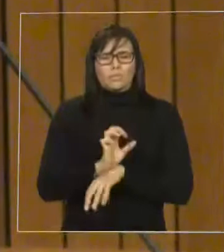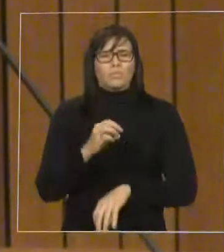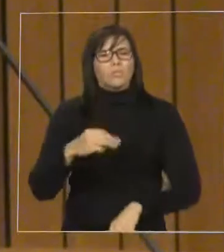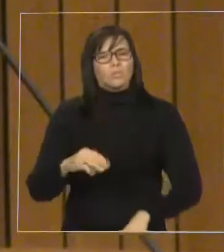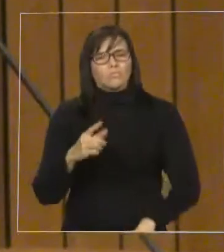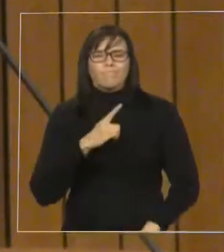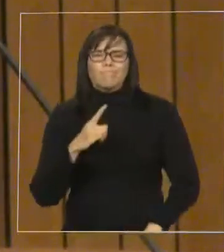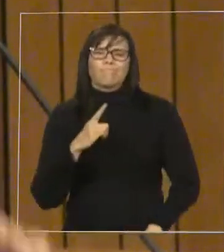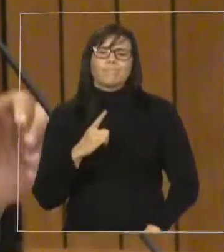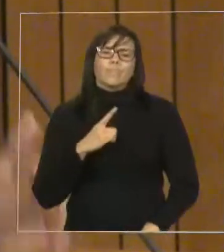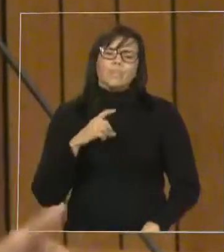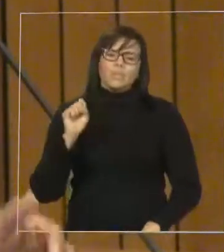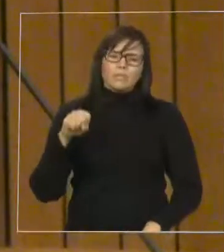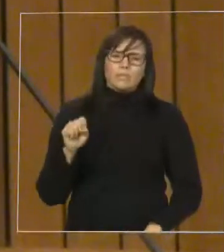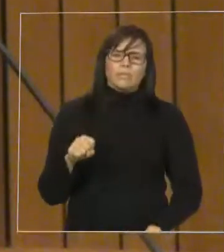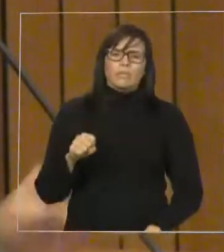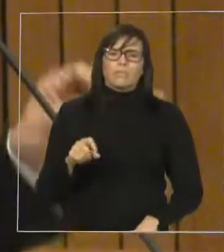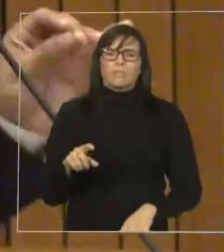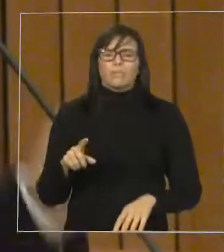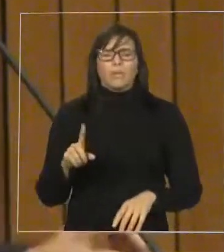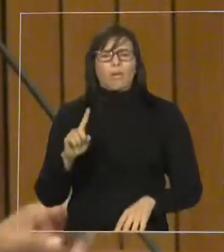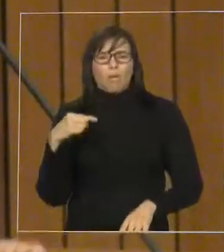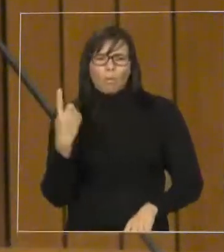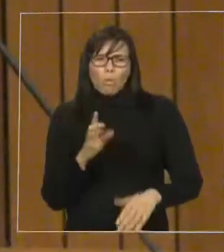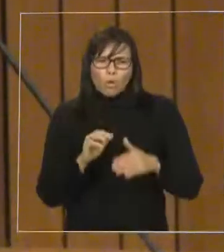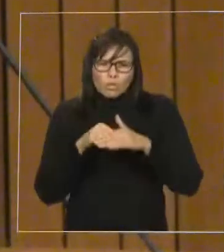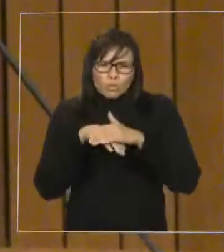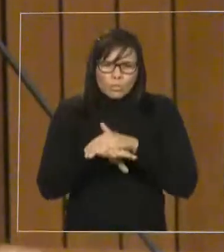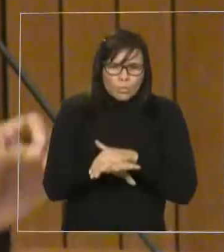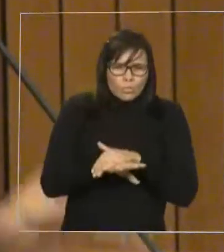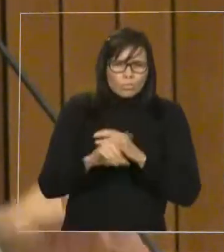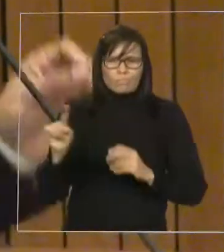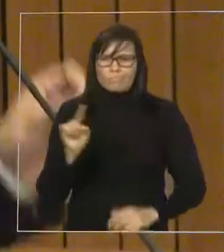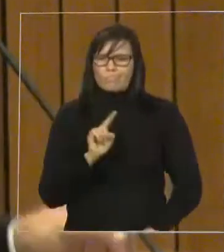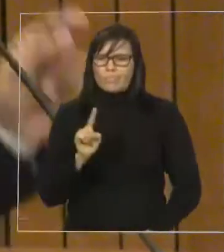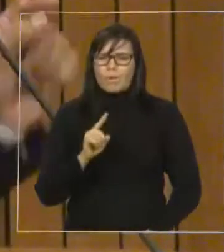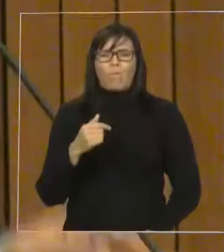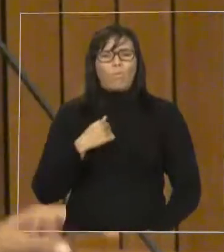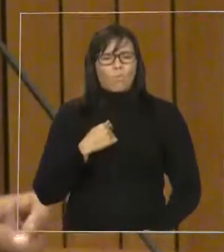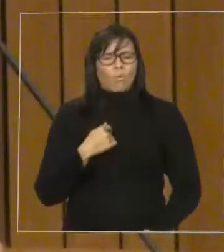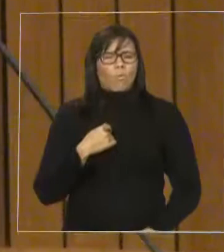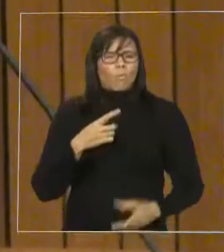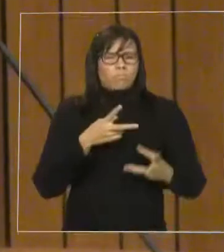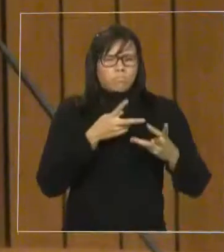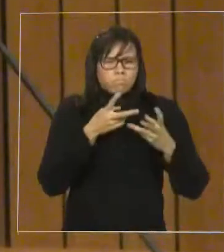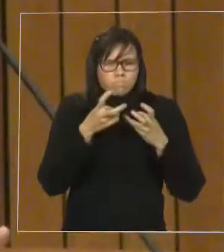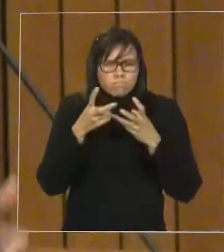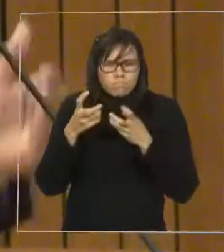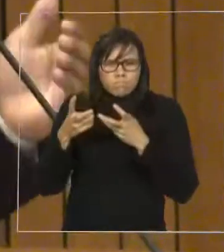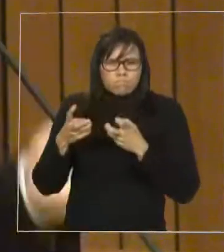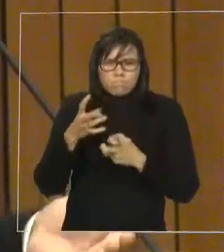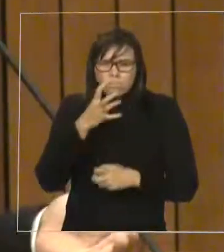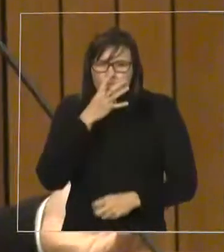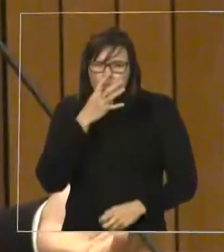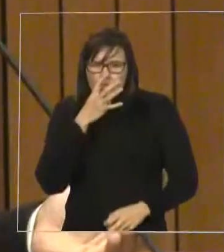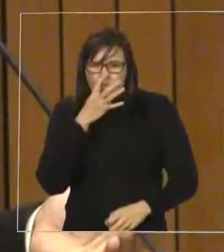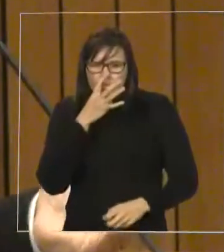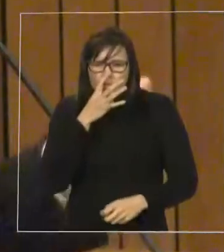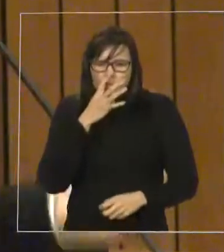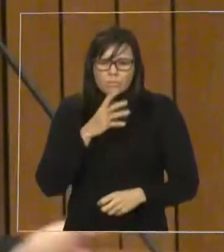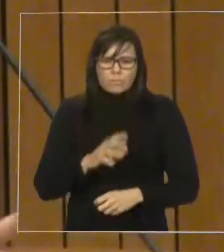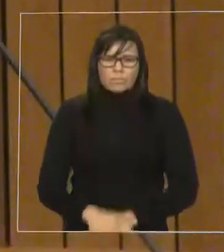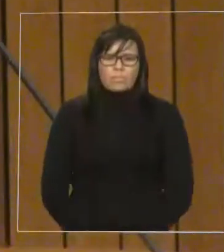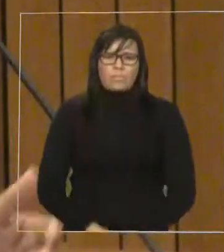contrário, estamos atentos, estamos de olho na educação no Estado do Maranhão. Então, até aqui temos o